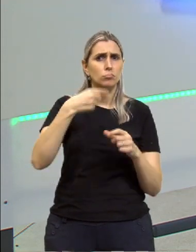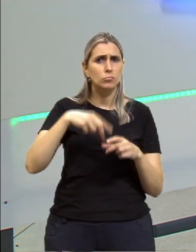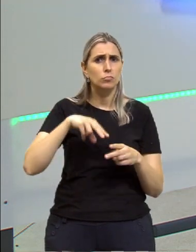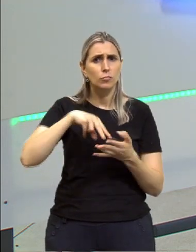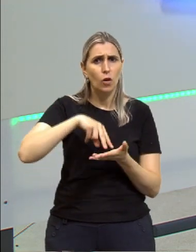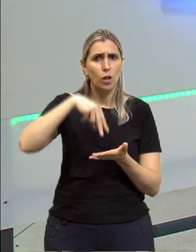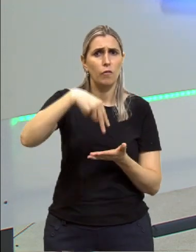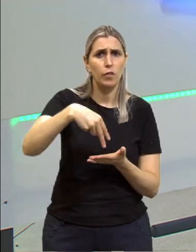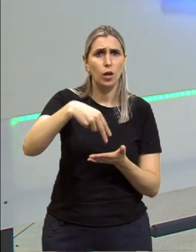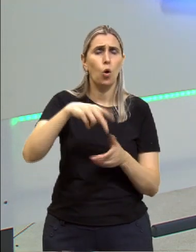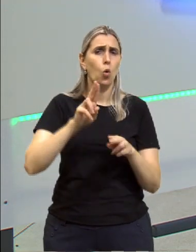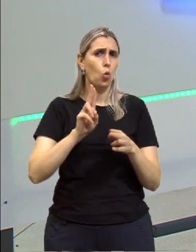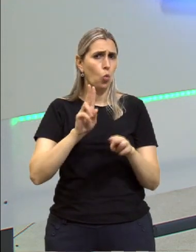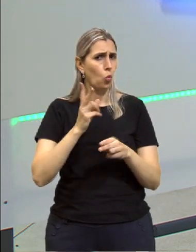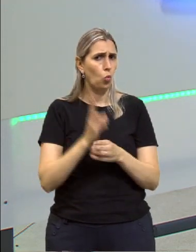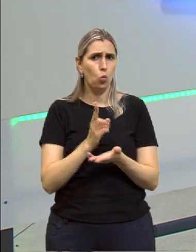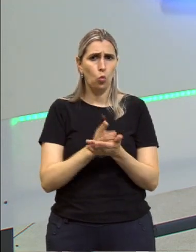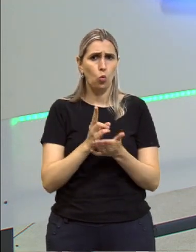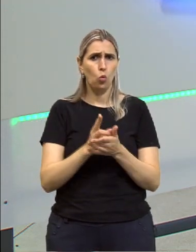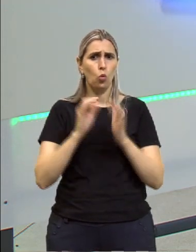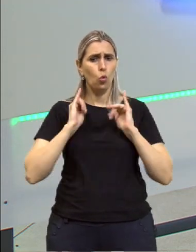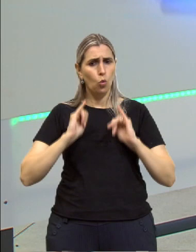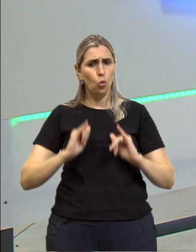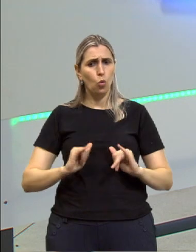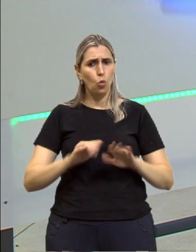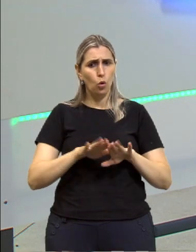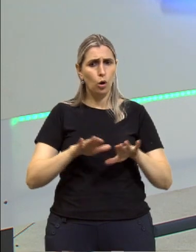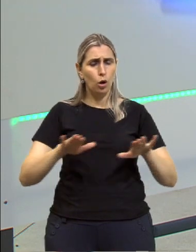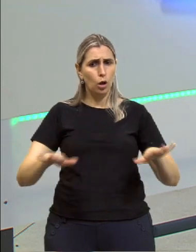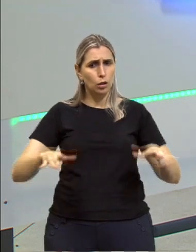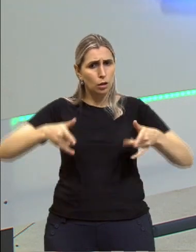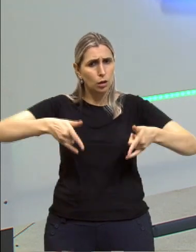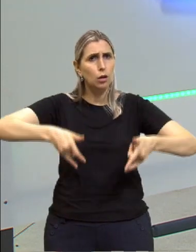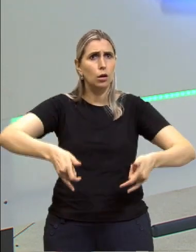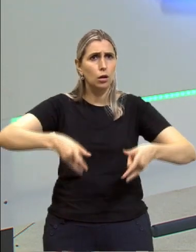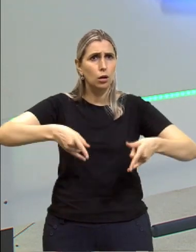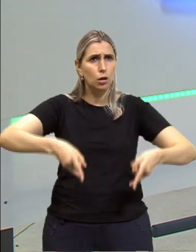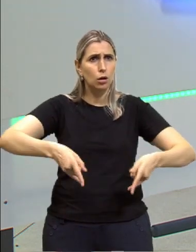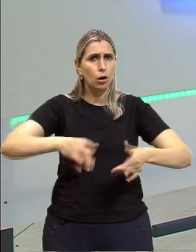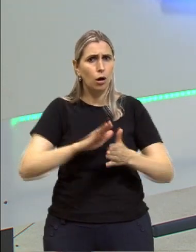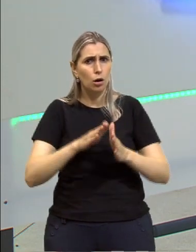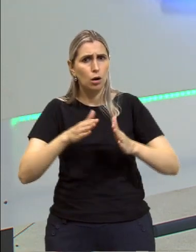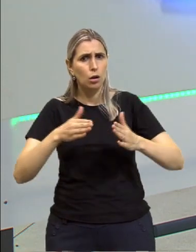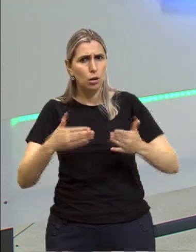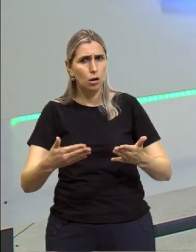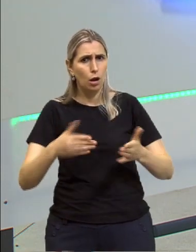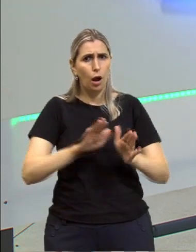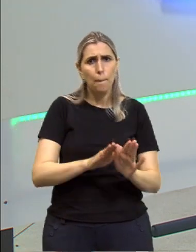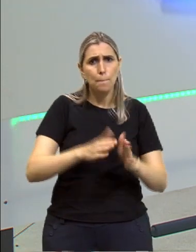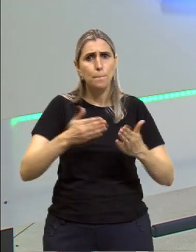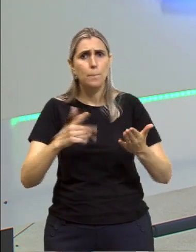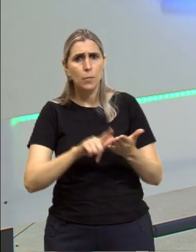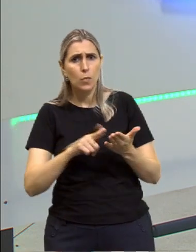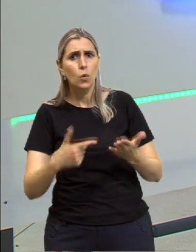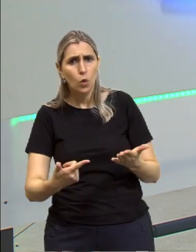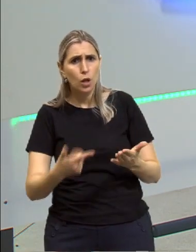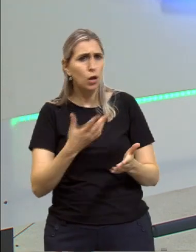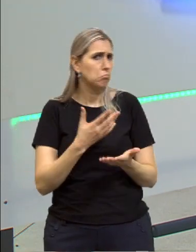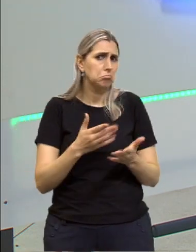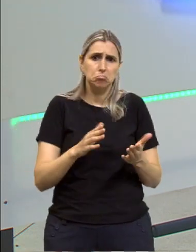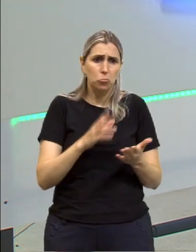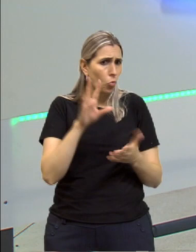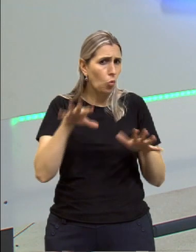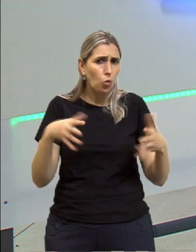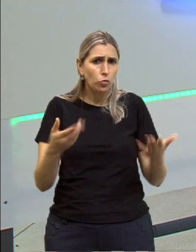levantar ou permanecer na cama. Se você vai abrir o caderno, abrir o livro, abrir o aplicativo, não sei